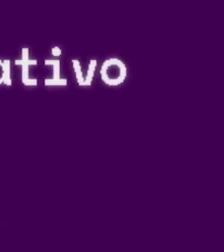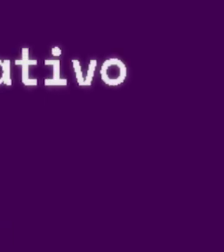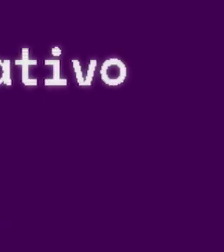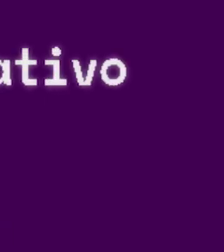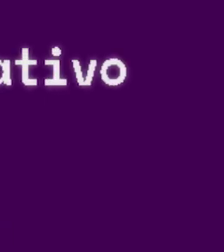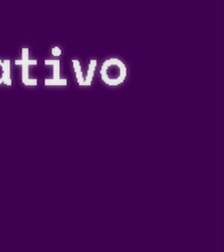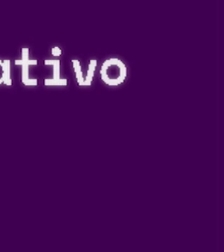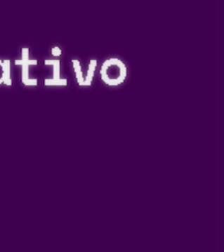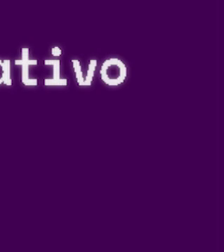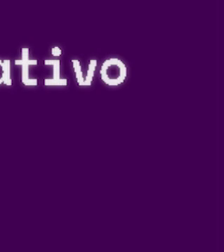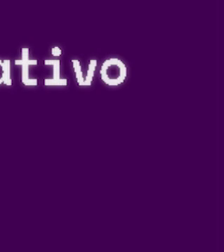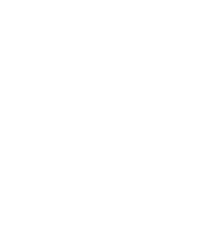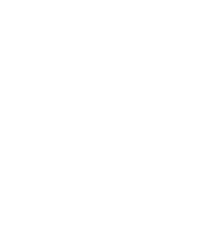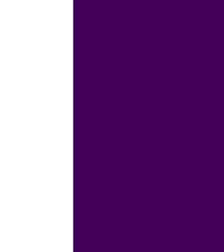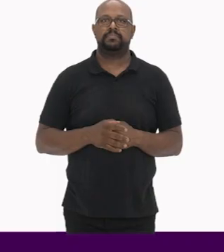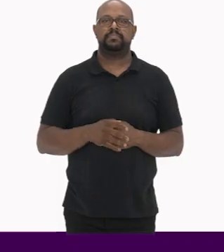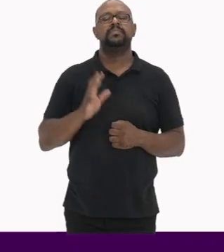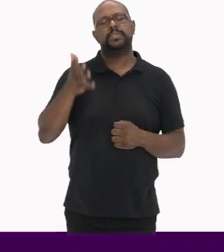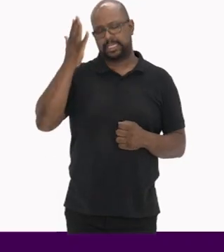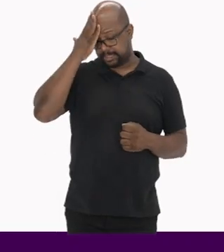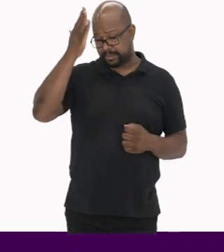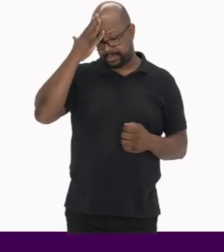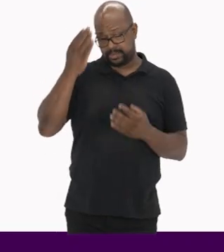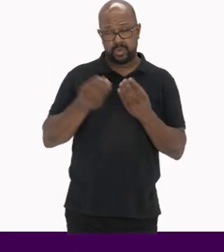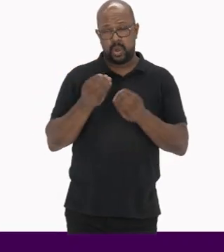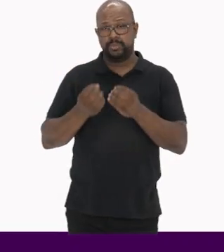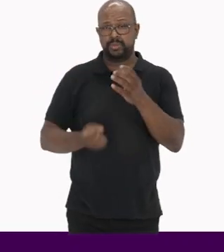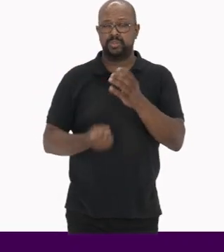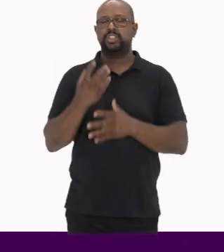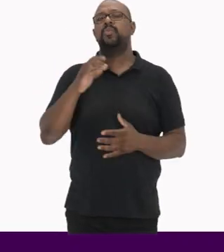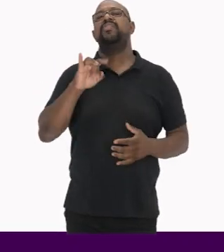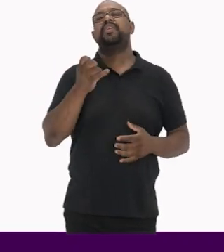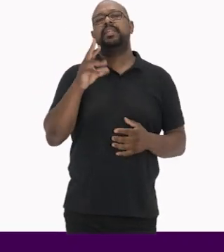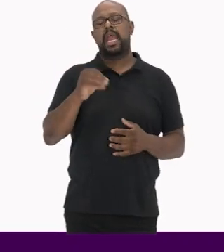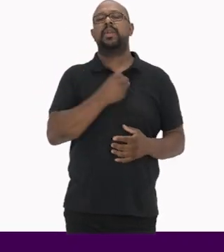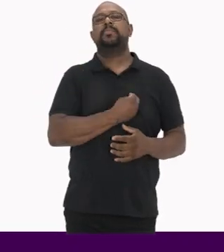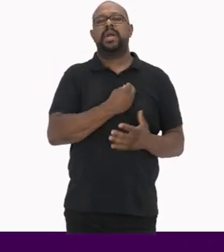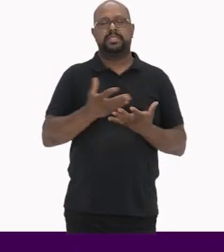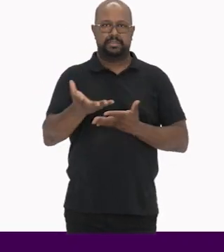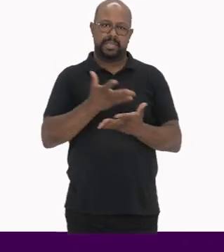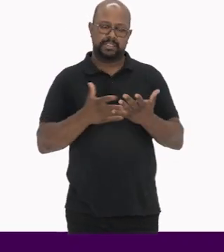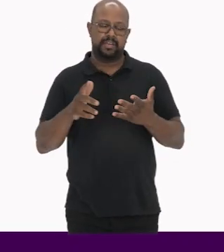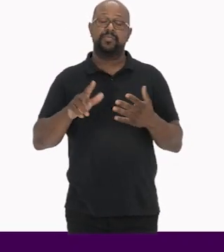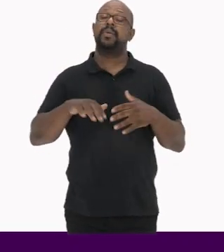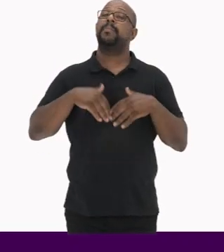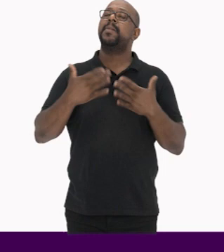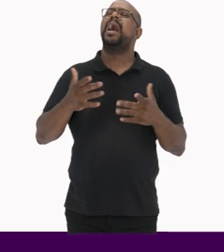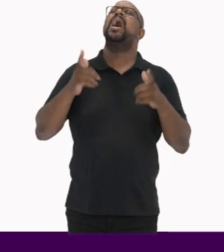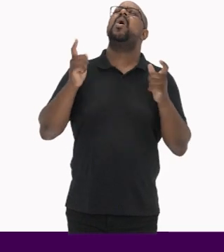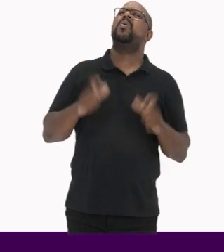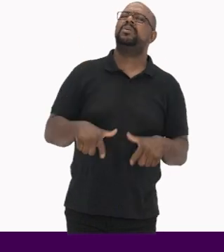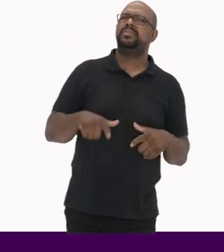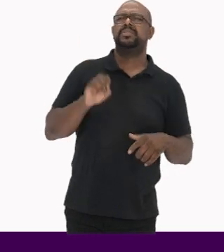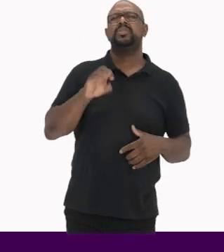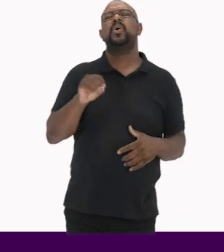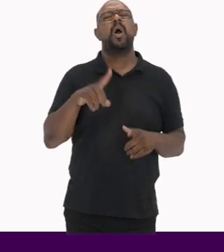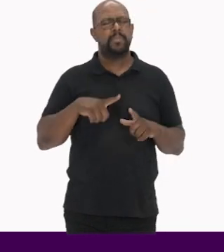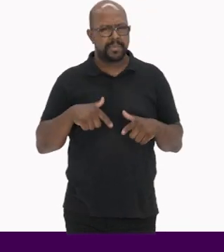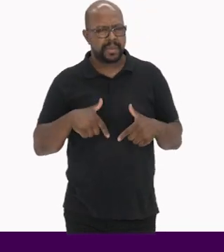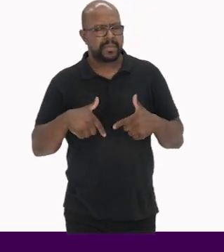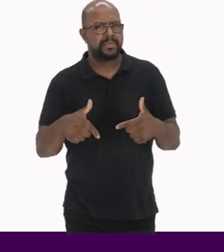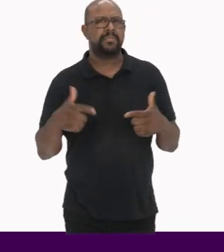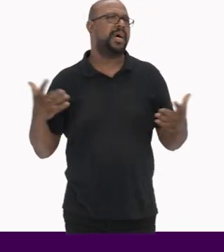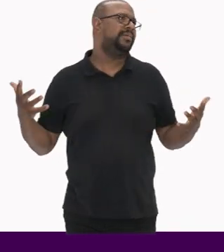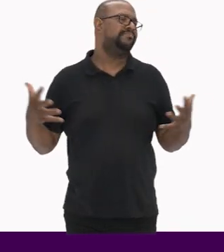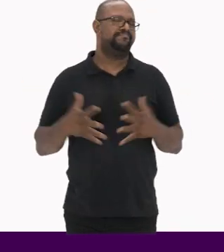aplicações do inventário participativo Já sabemos como surgiu o inventário participativo Mas onde e como podemos